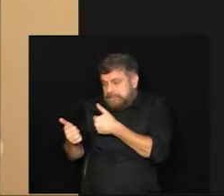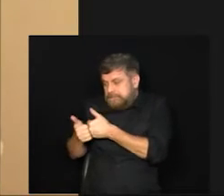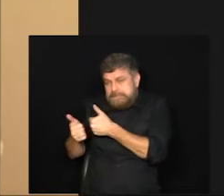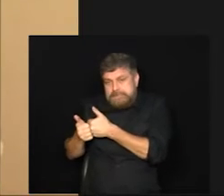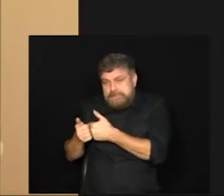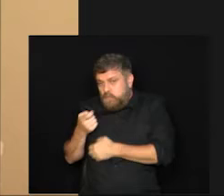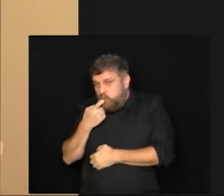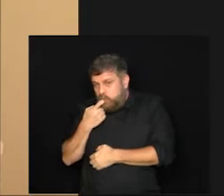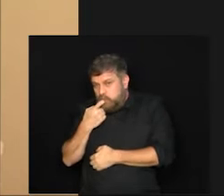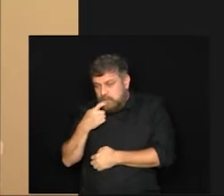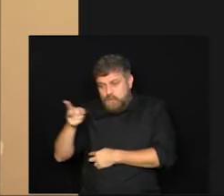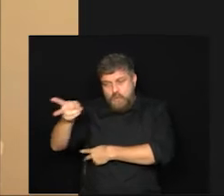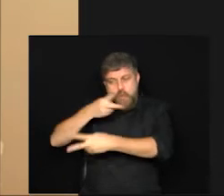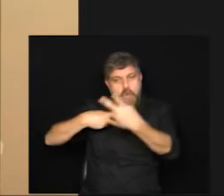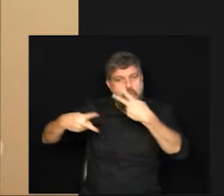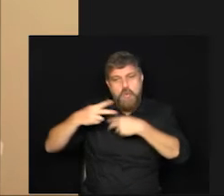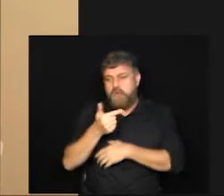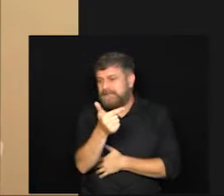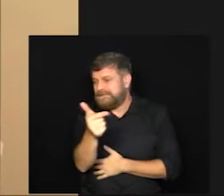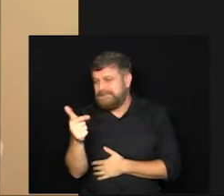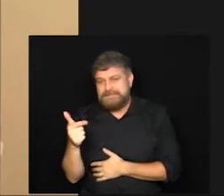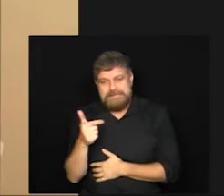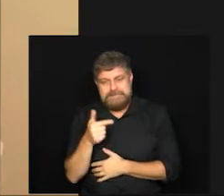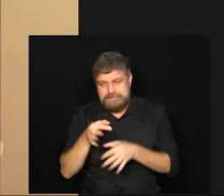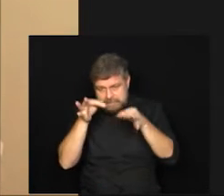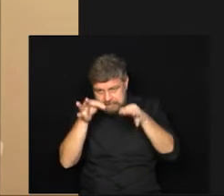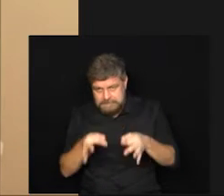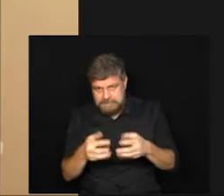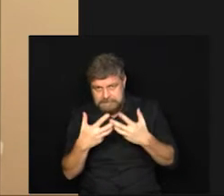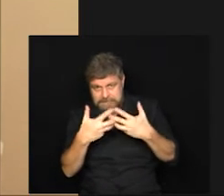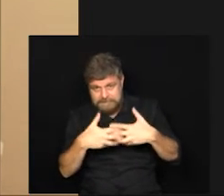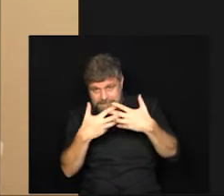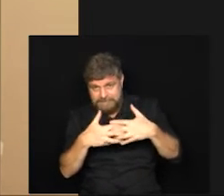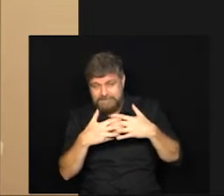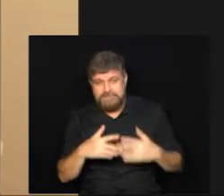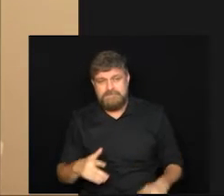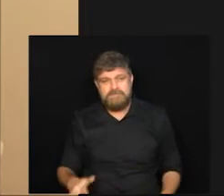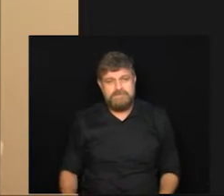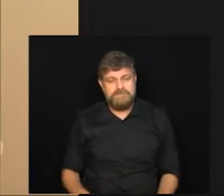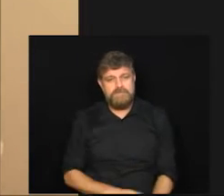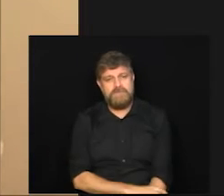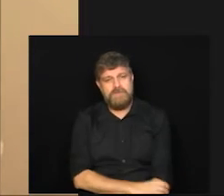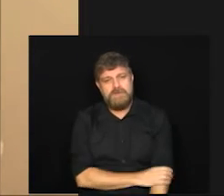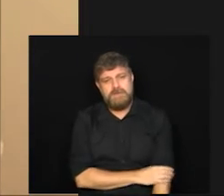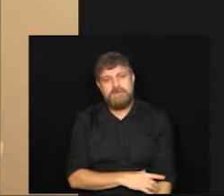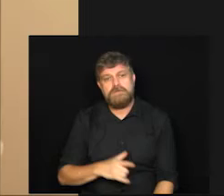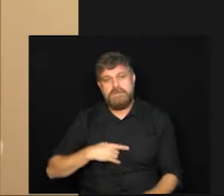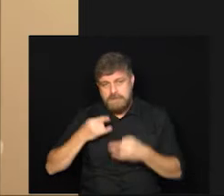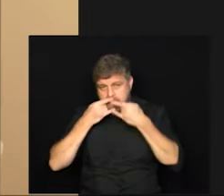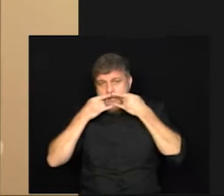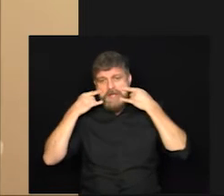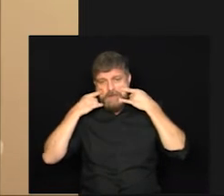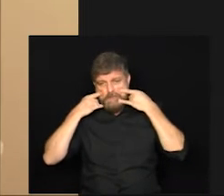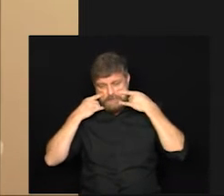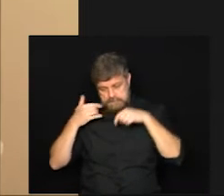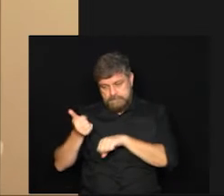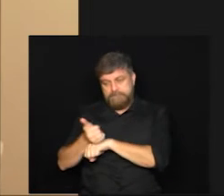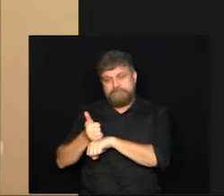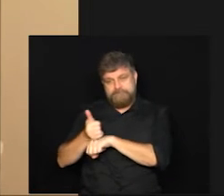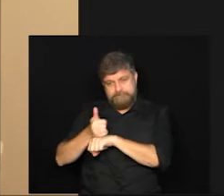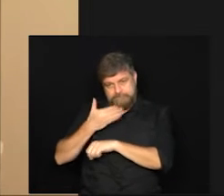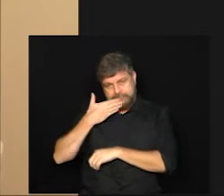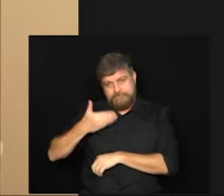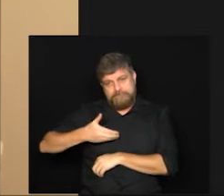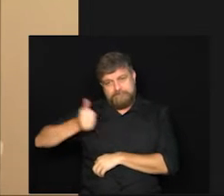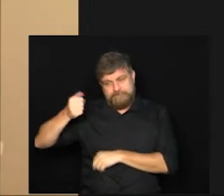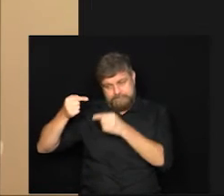o ar não vai estar circulando de uma maneira adequada apesar do filtro EPA e a utilização também dessas máscaras nesses